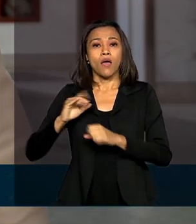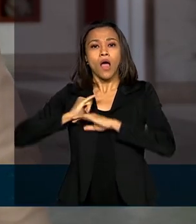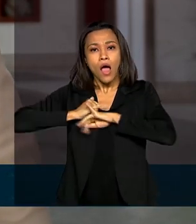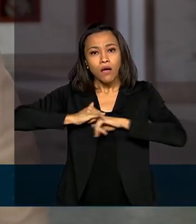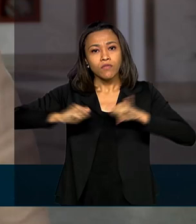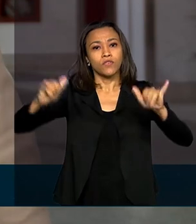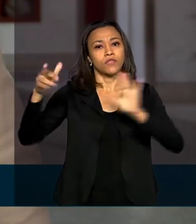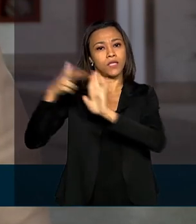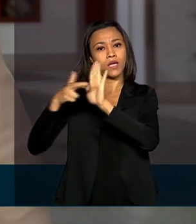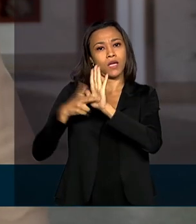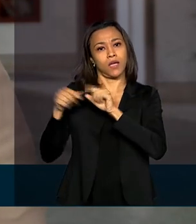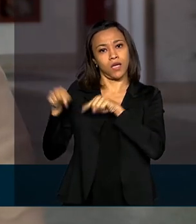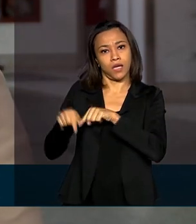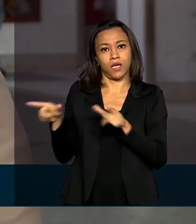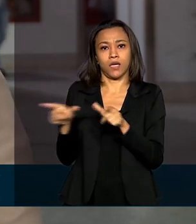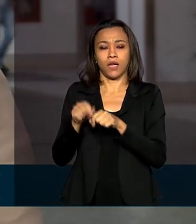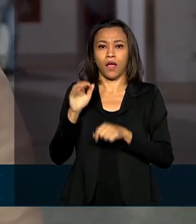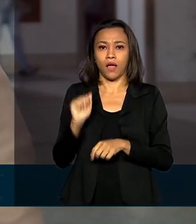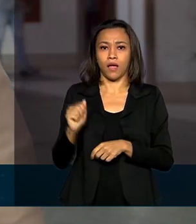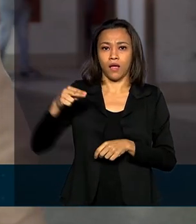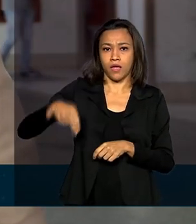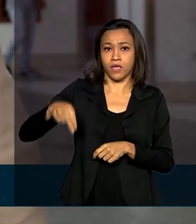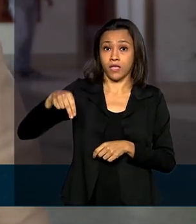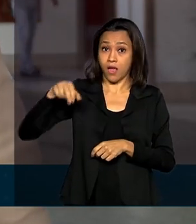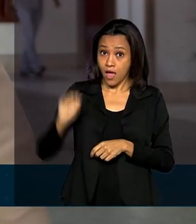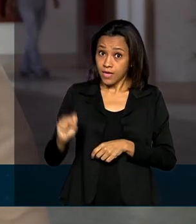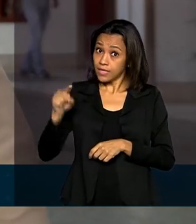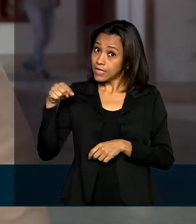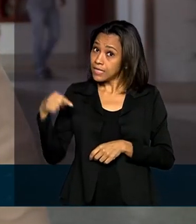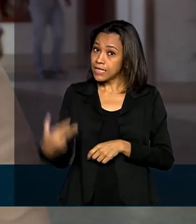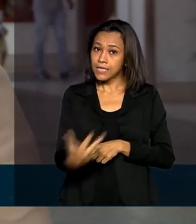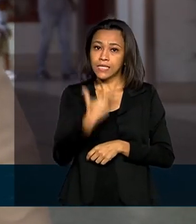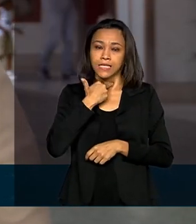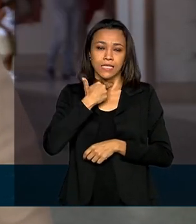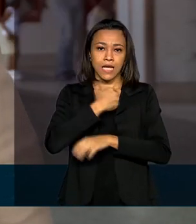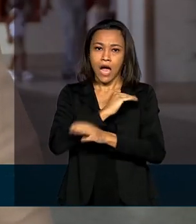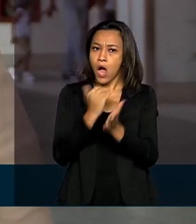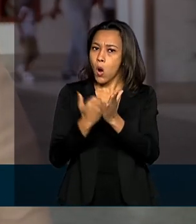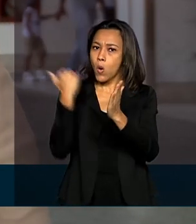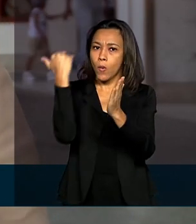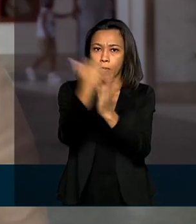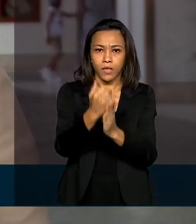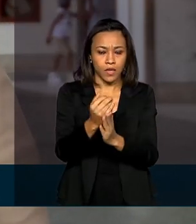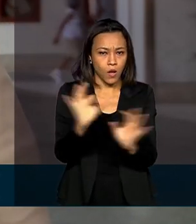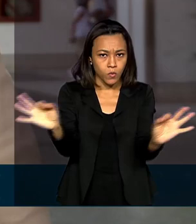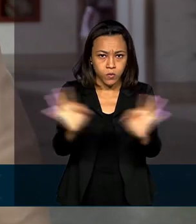Saúde Suplementar e congela os preços de todos os tipos de planos.